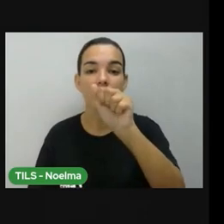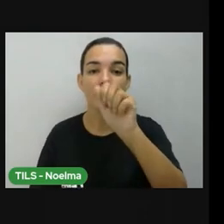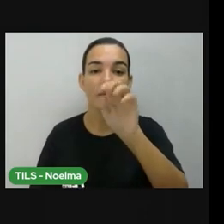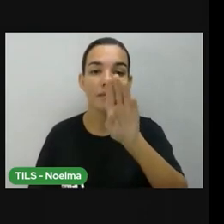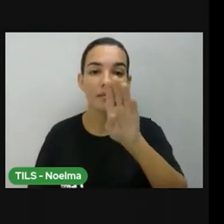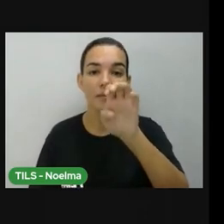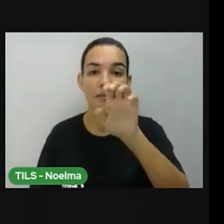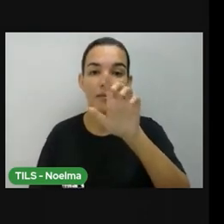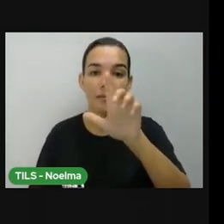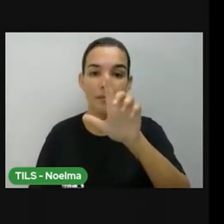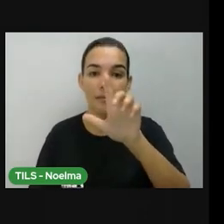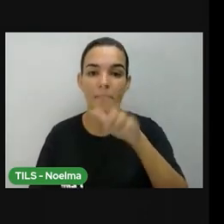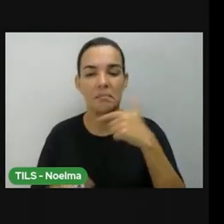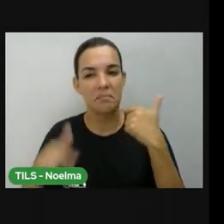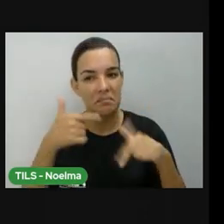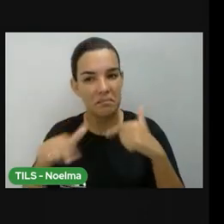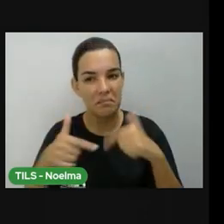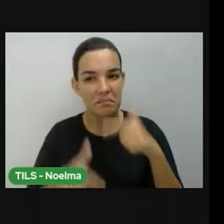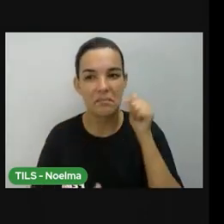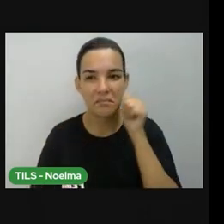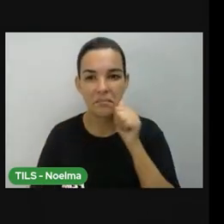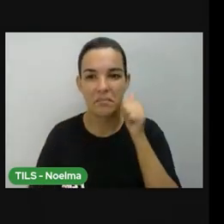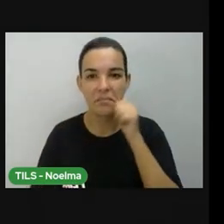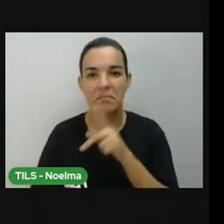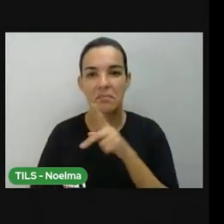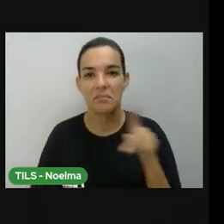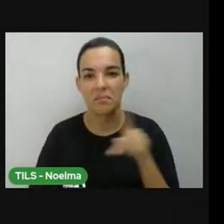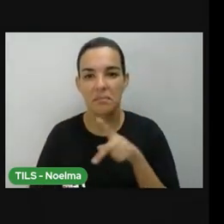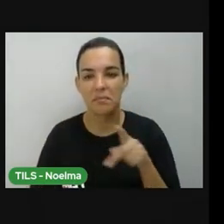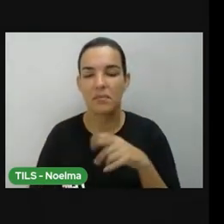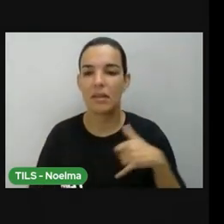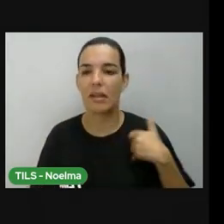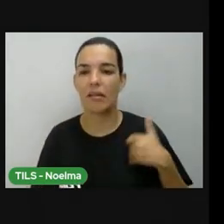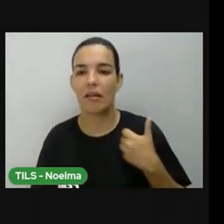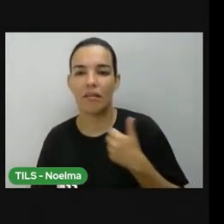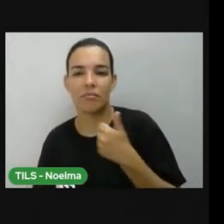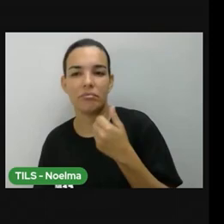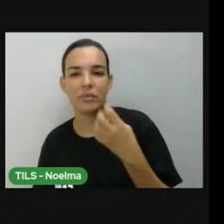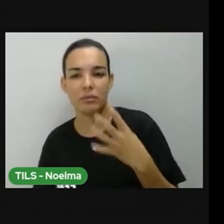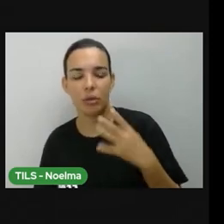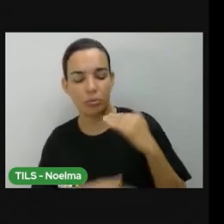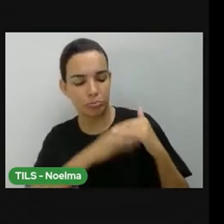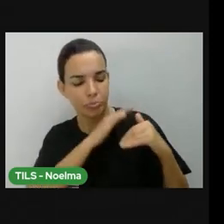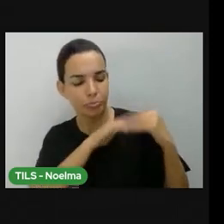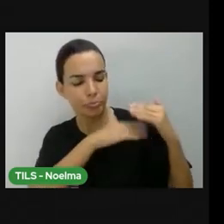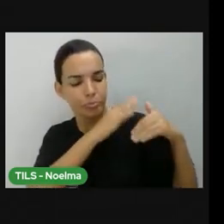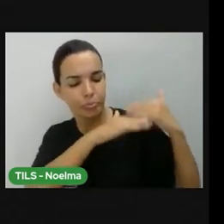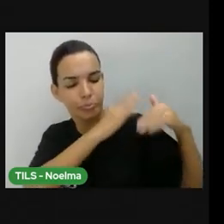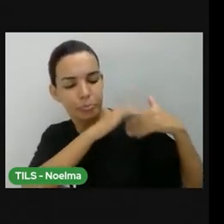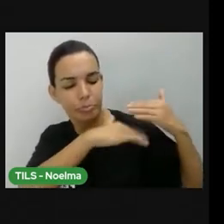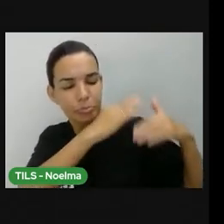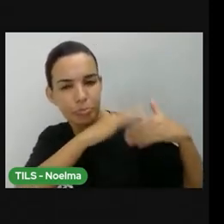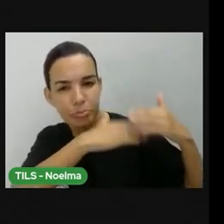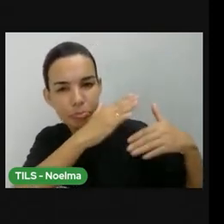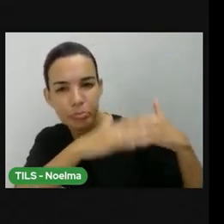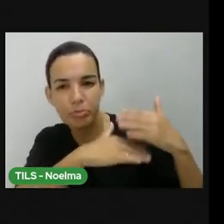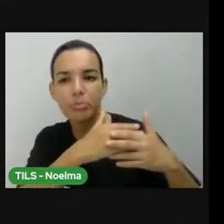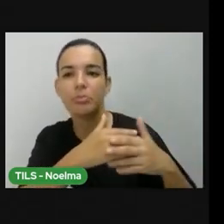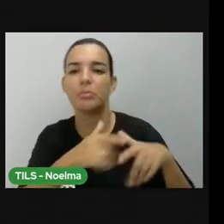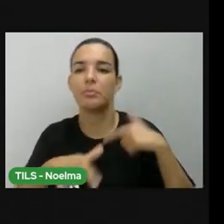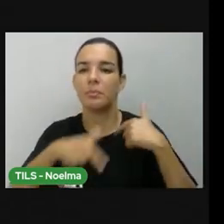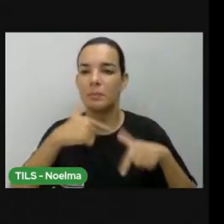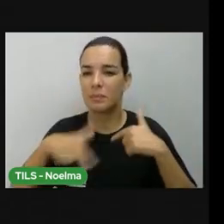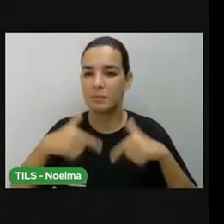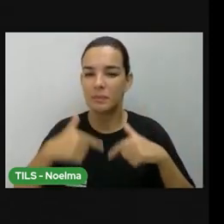bocado de tempo, não é? Um bocado de tempo, ela estava, com os 14 anos, e ela veio para, para essa, comando ali, que era,